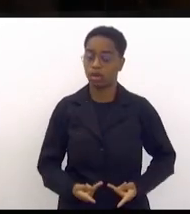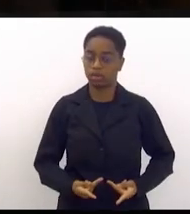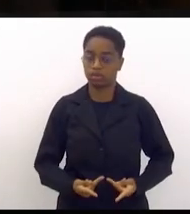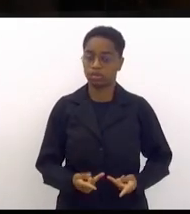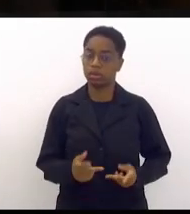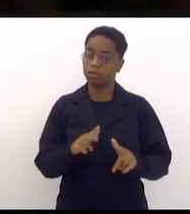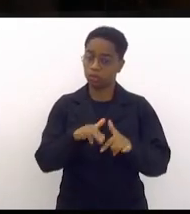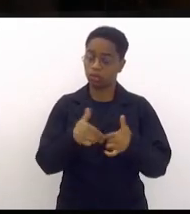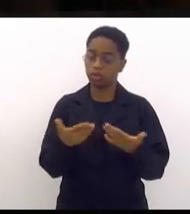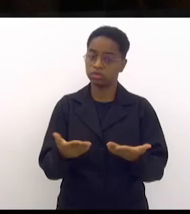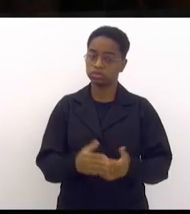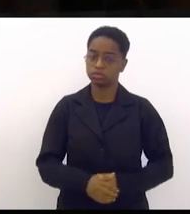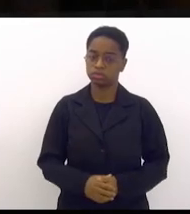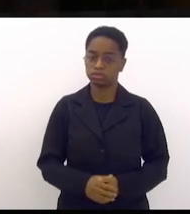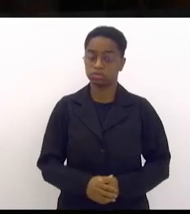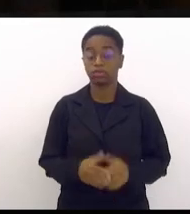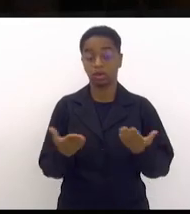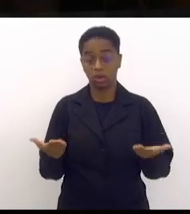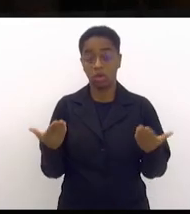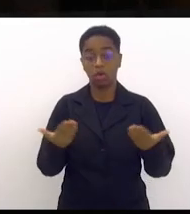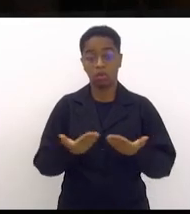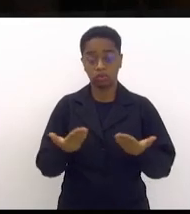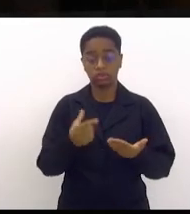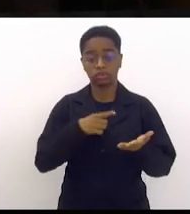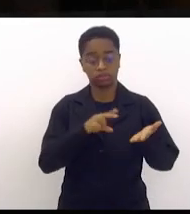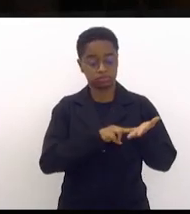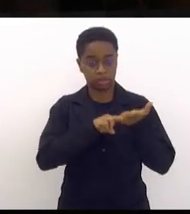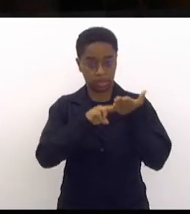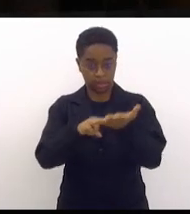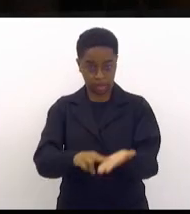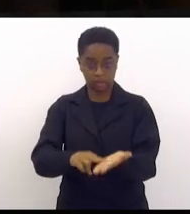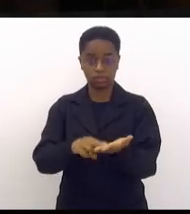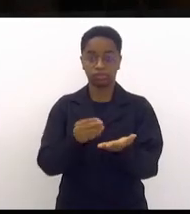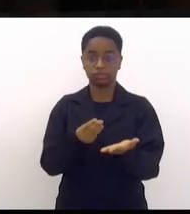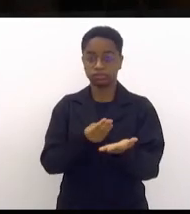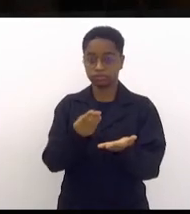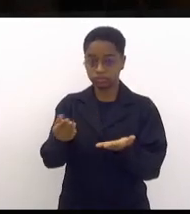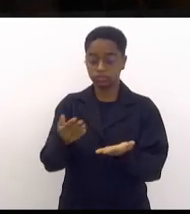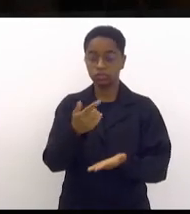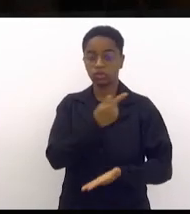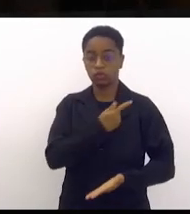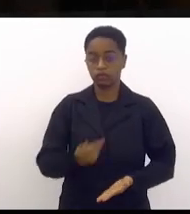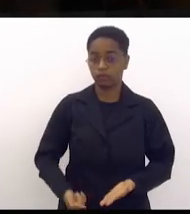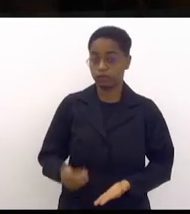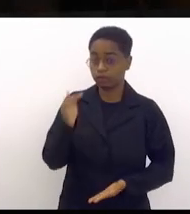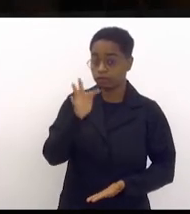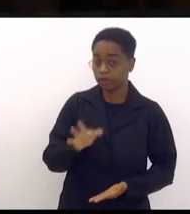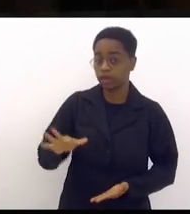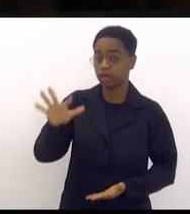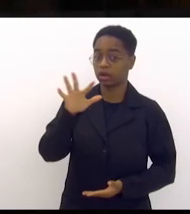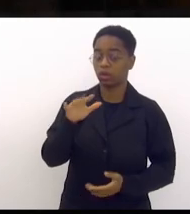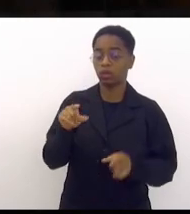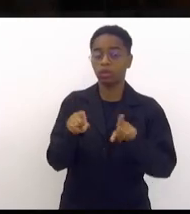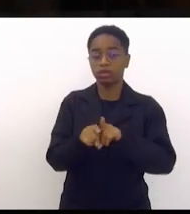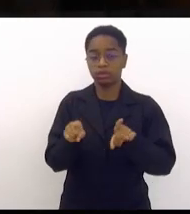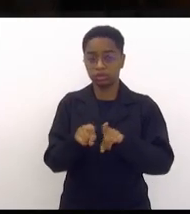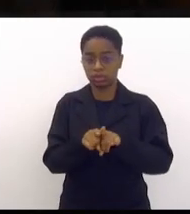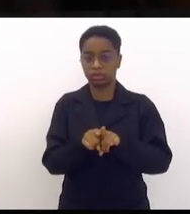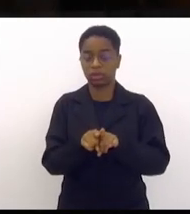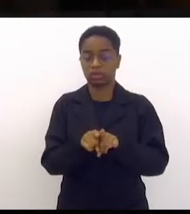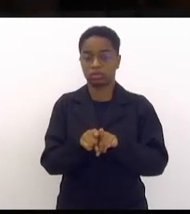se trata. Então, hoje foi apresentada uma carta ao governo federal, inclusive também